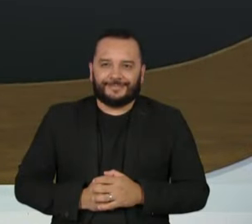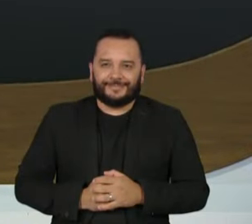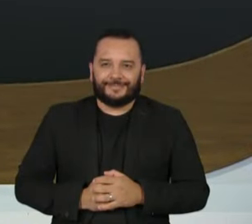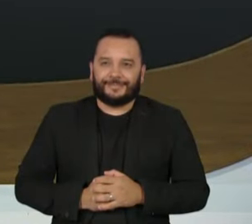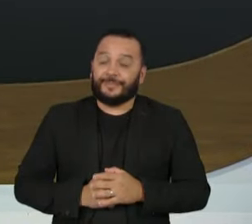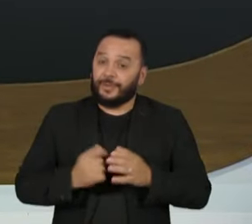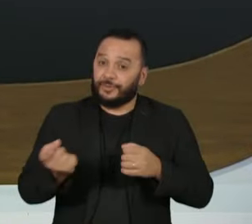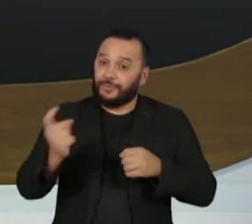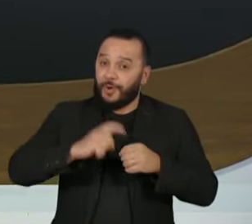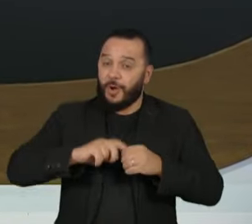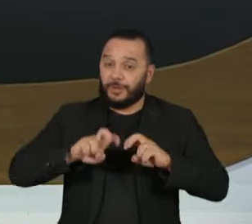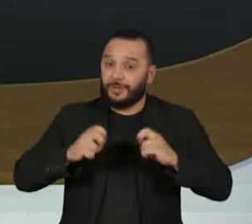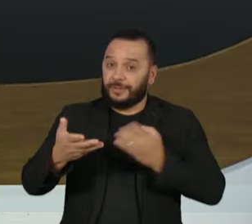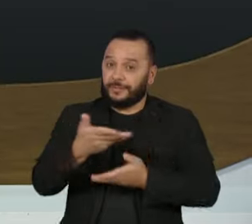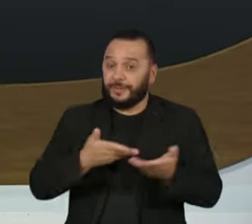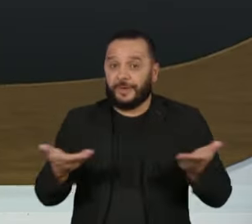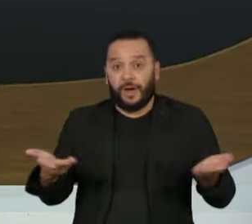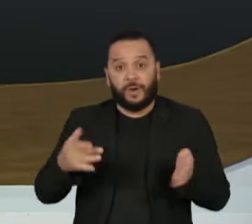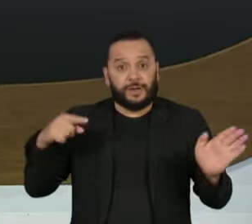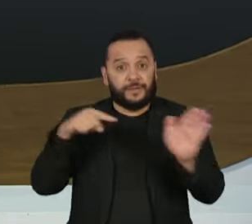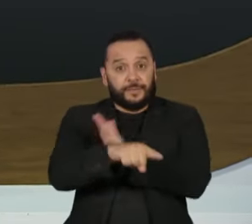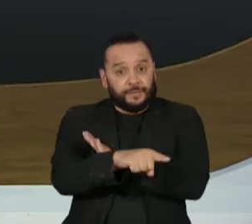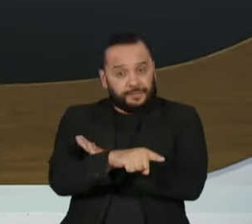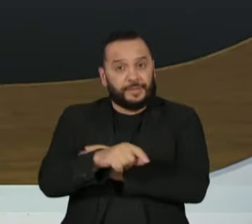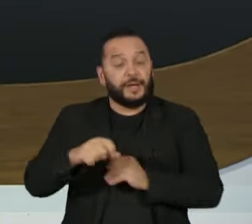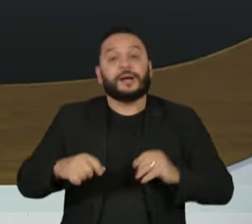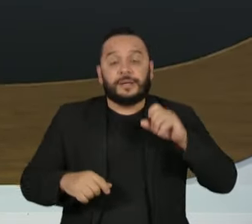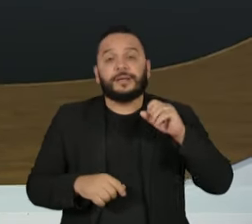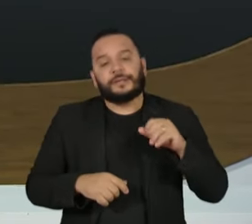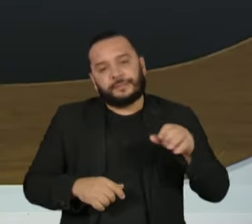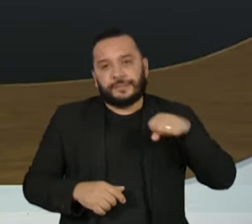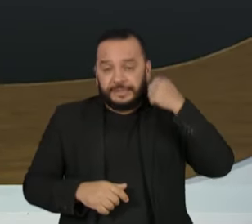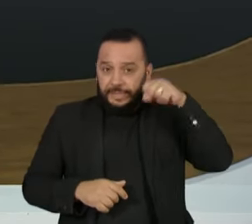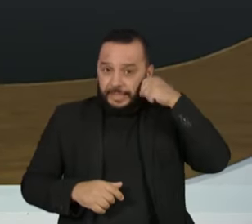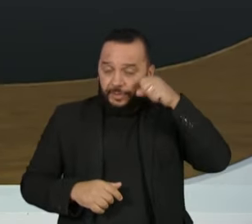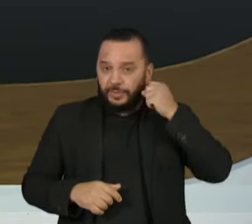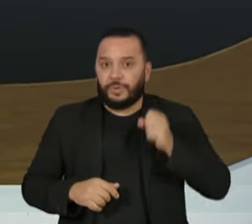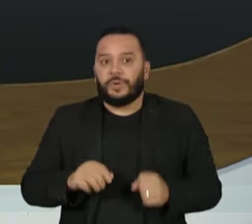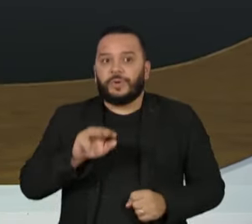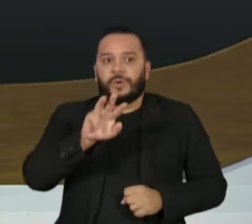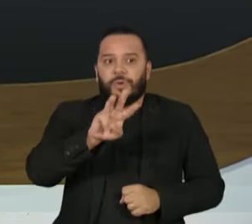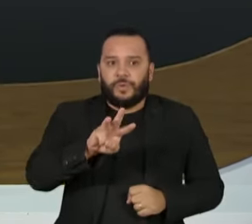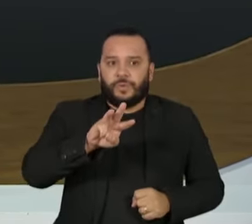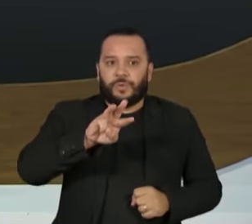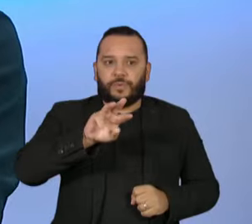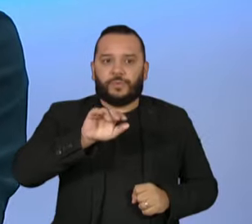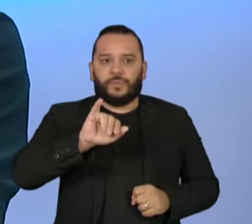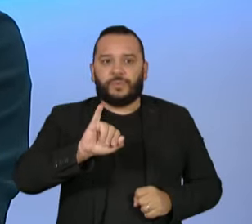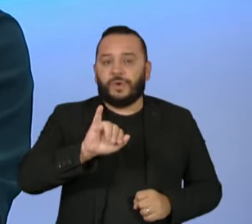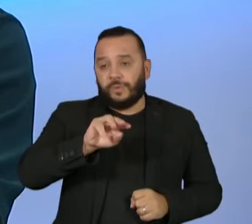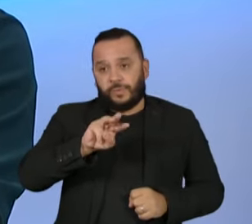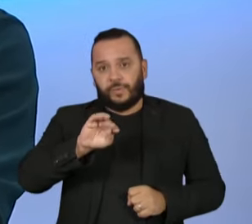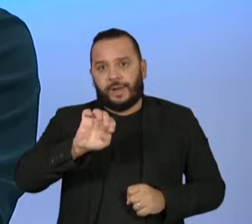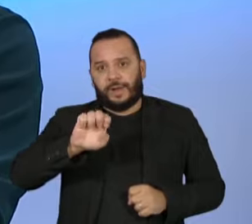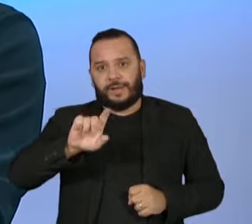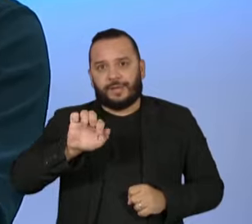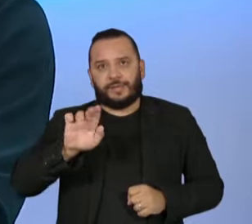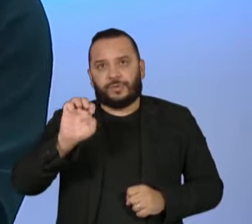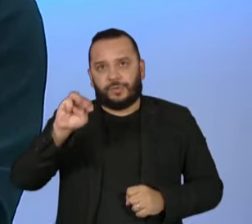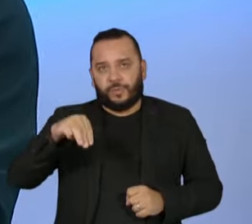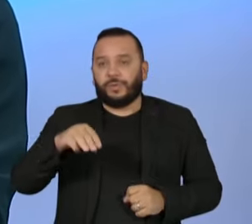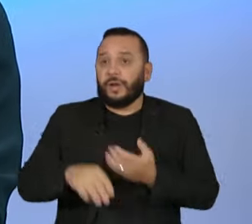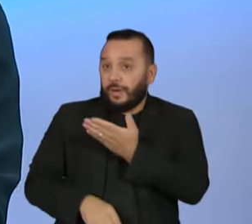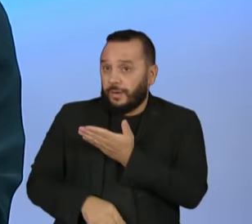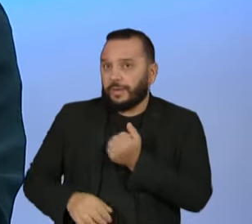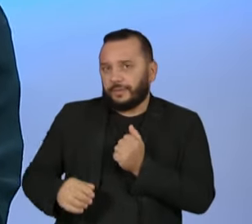Estamos de volta com o Roda Viva. Quem vai perguntar agora para o senador eleito, Wellington Dias, é a Vitória Azevedo. Prazer, Vitória. Prazer, boa